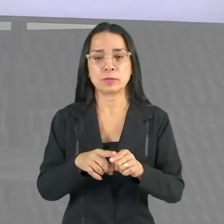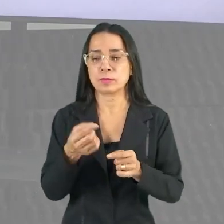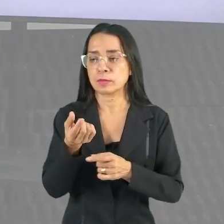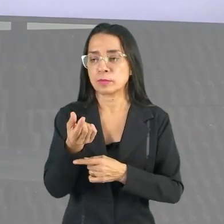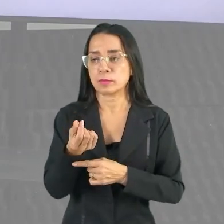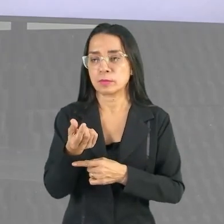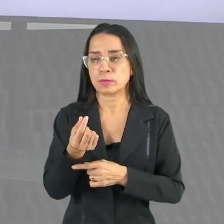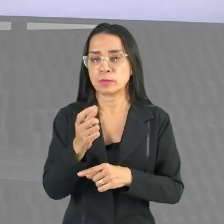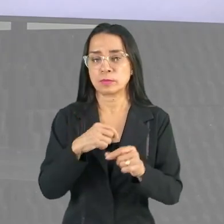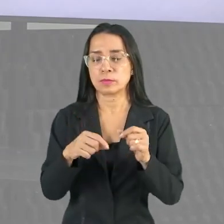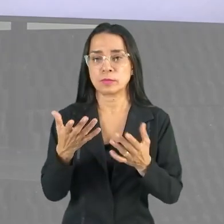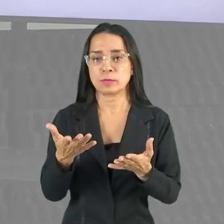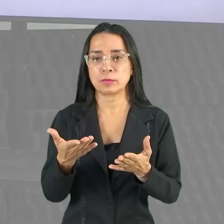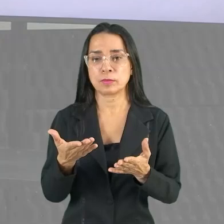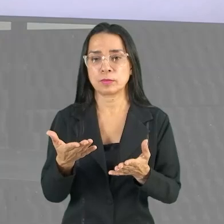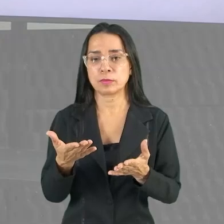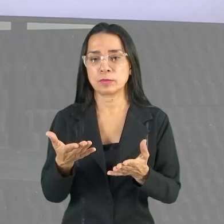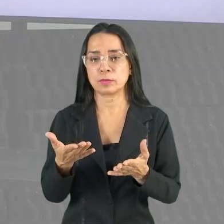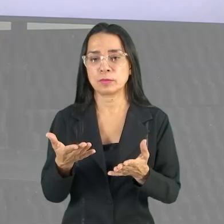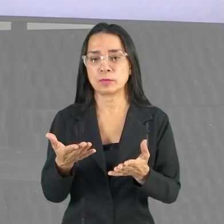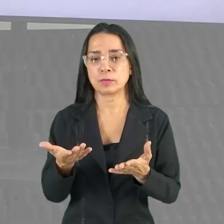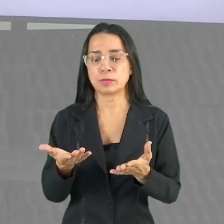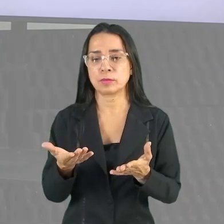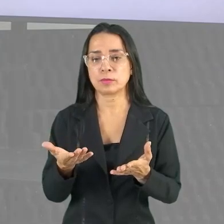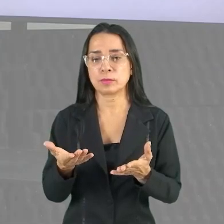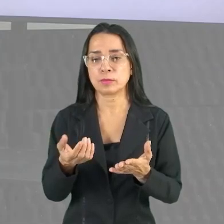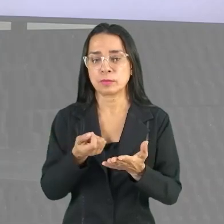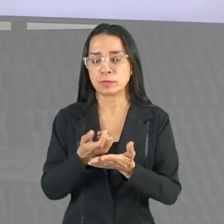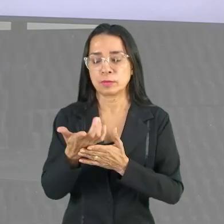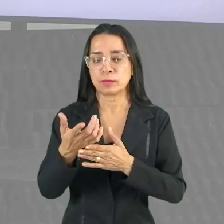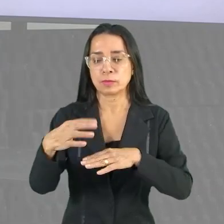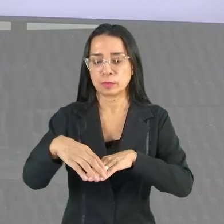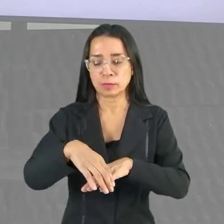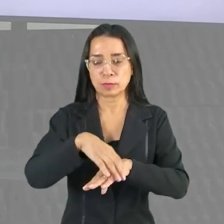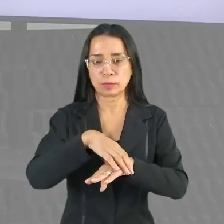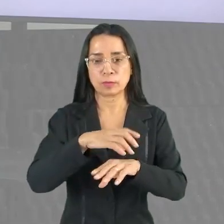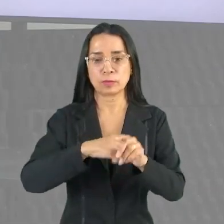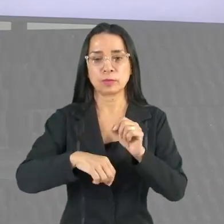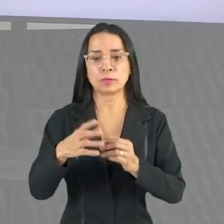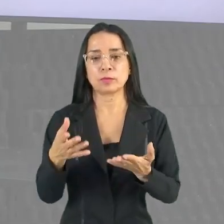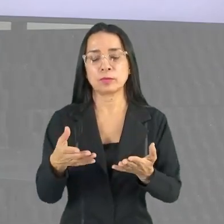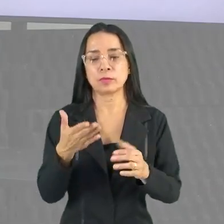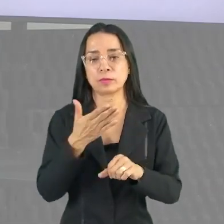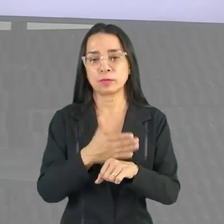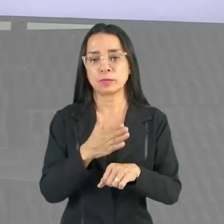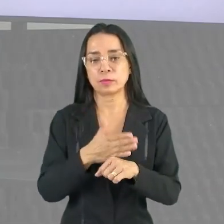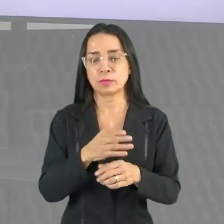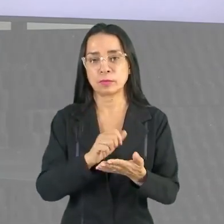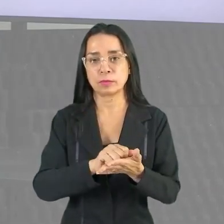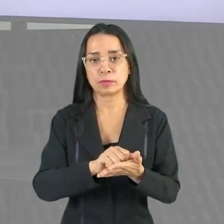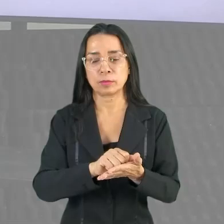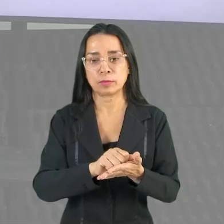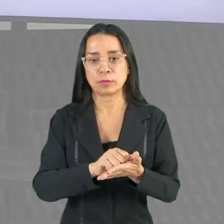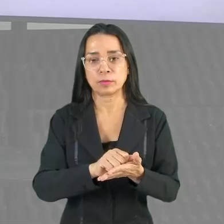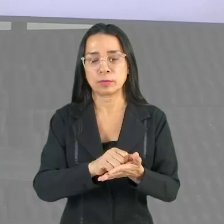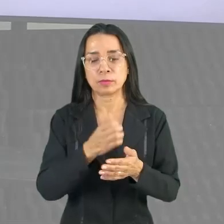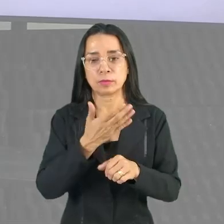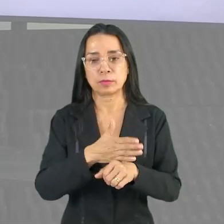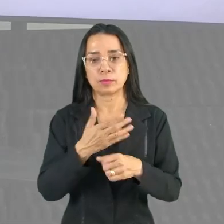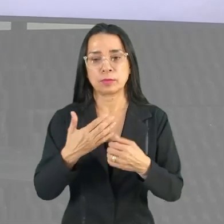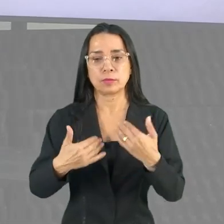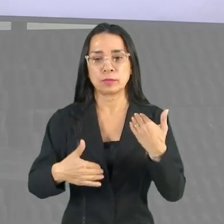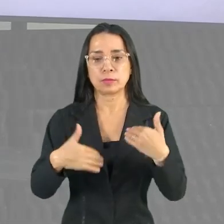permite que ele compre, por exemplo, um tênis para praticar a sua atividade, não permite que ele consiga se inscrever